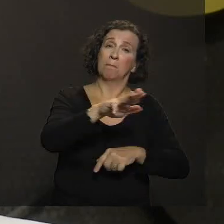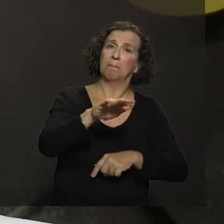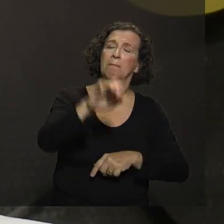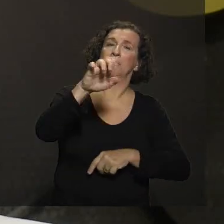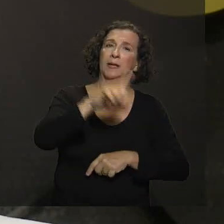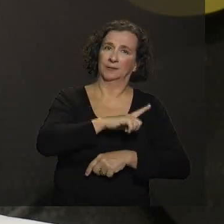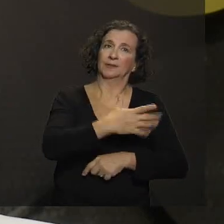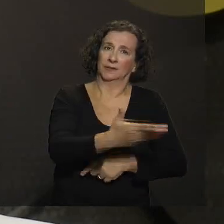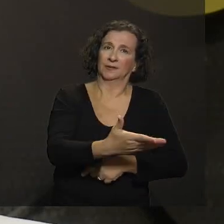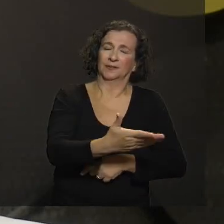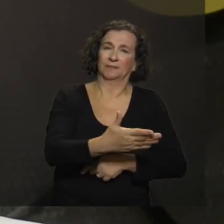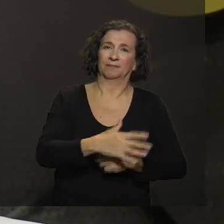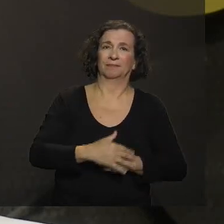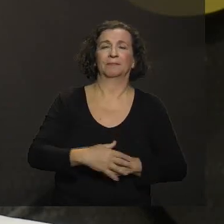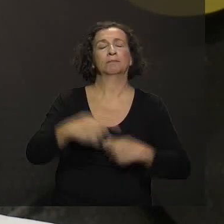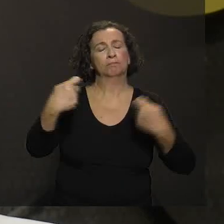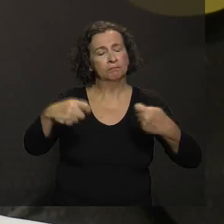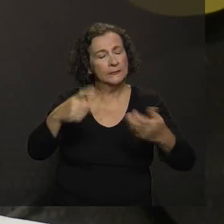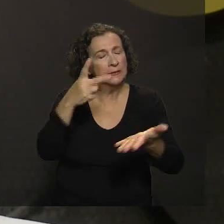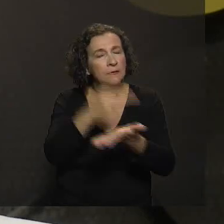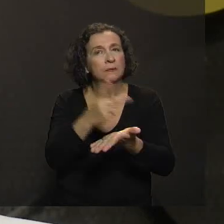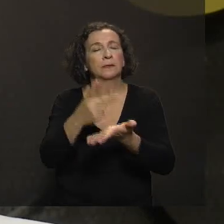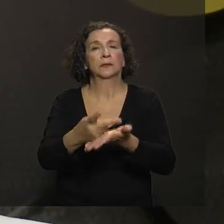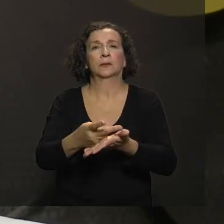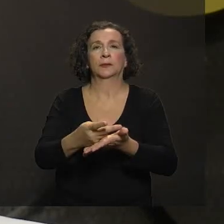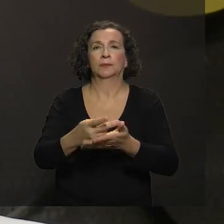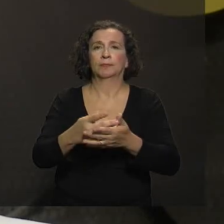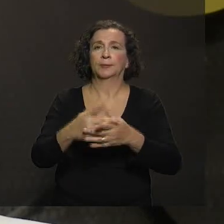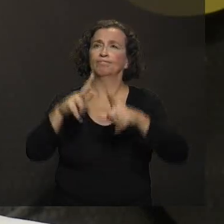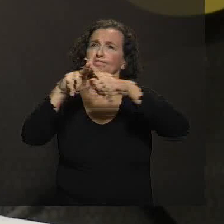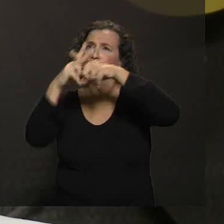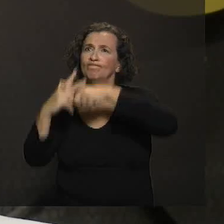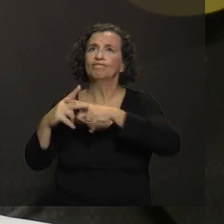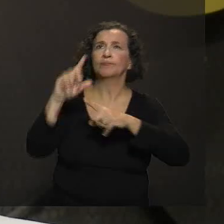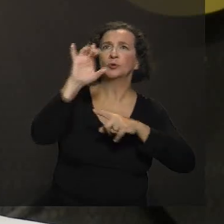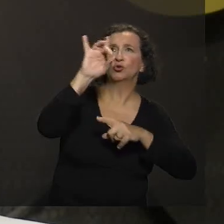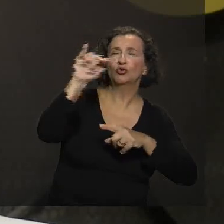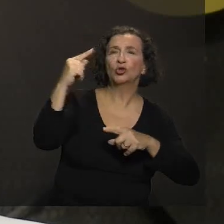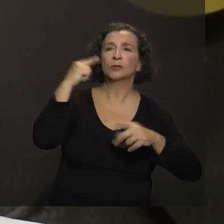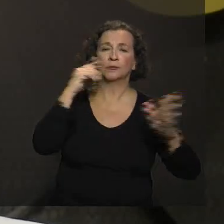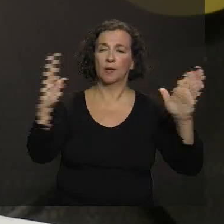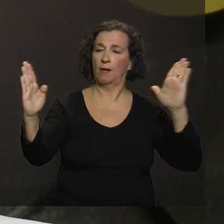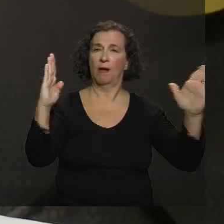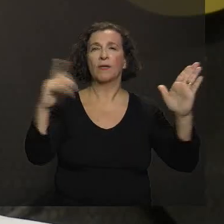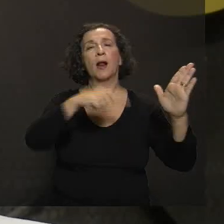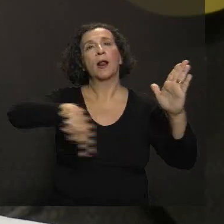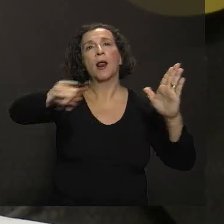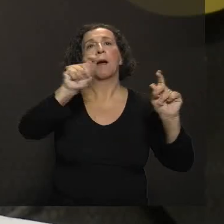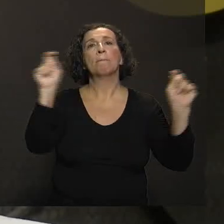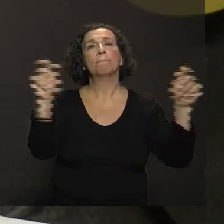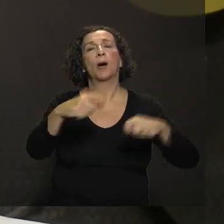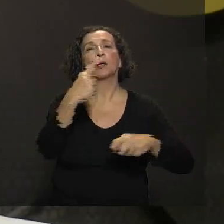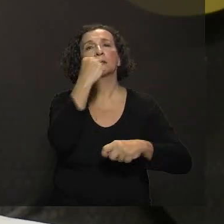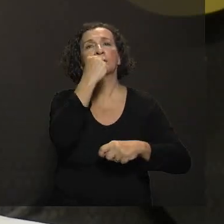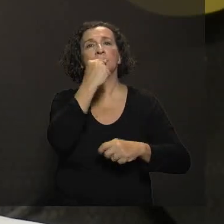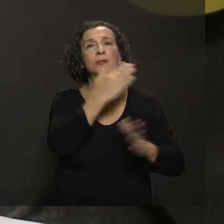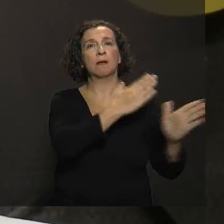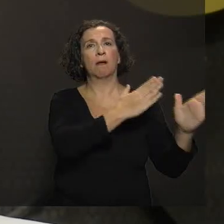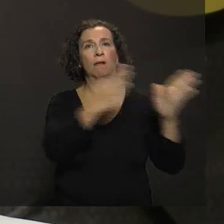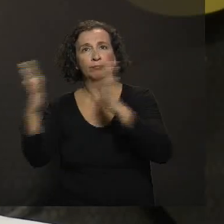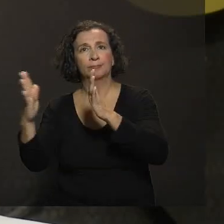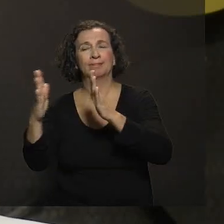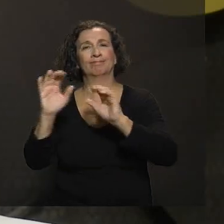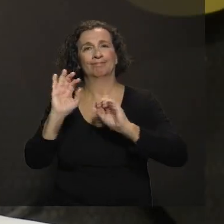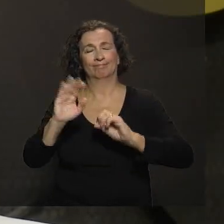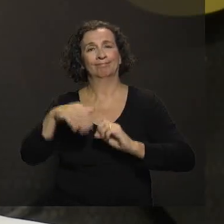na unidade. Então, a gente procura estar sempre ajustando o calendário para que ela faça o maior número de vacinas possíveis e aí